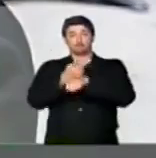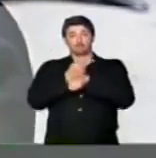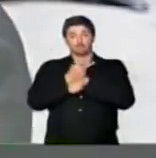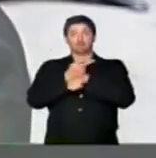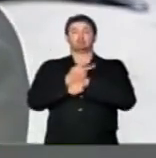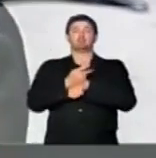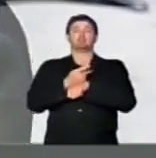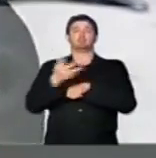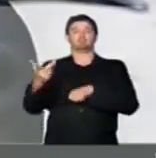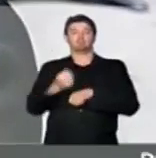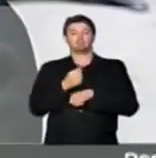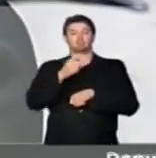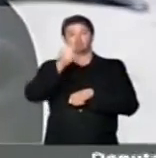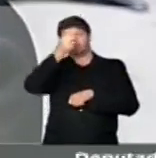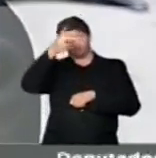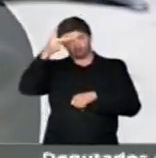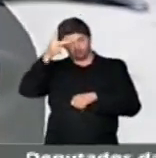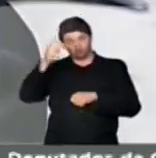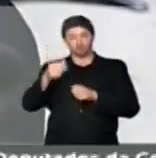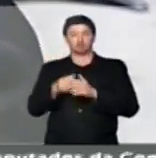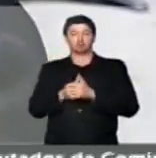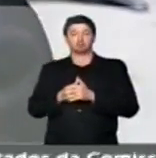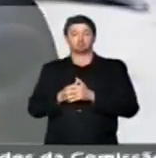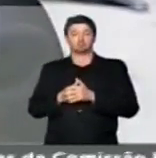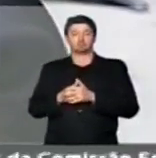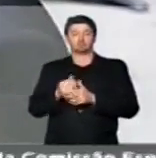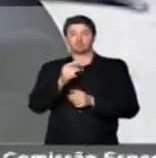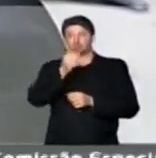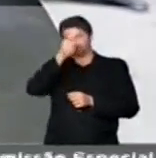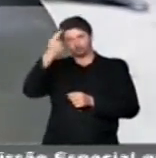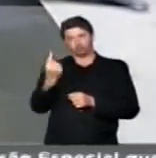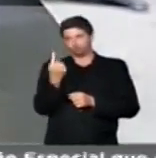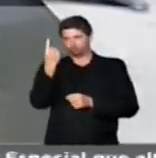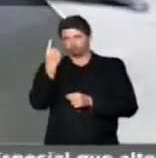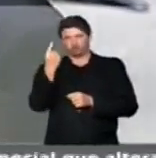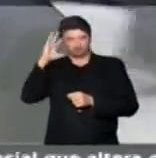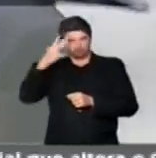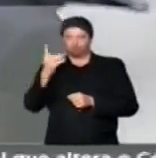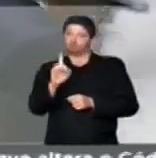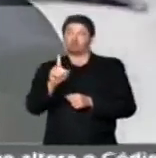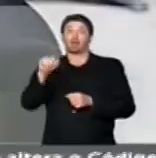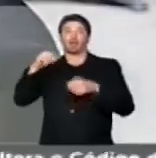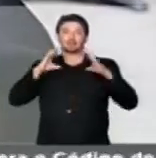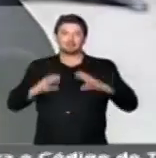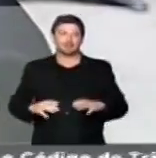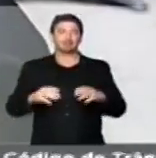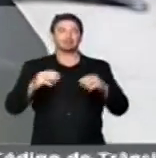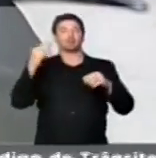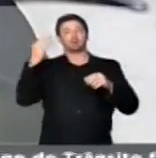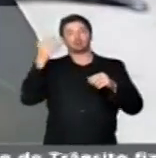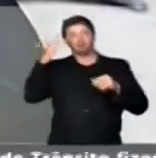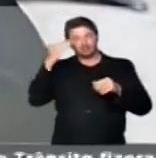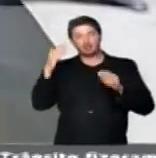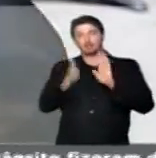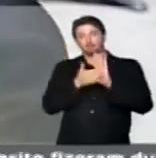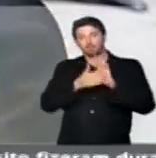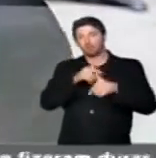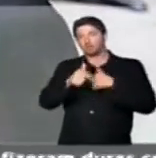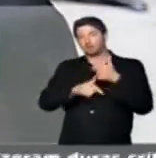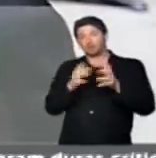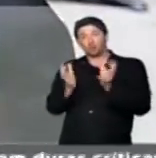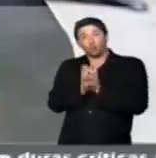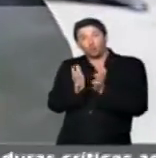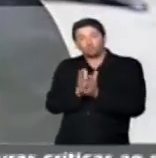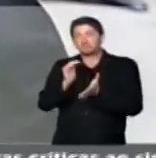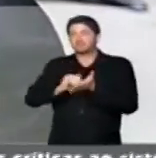Prefeitura Empreendedora, já que o prefeito sozinho não faz nada. Se o cidadão não entender a proposta de trabalho, se a